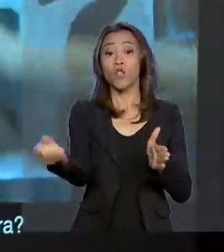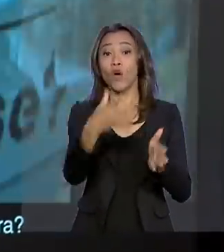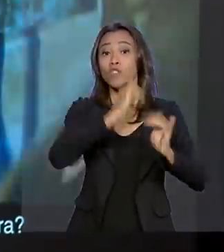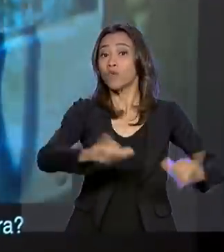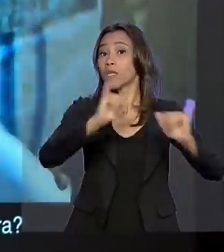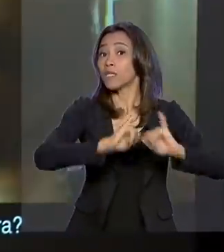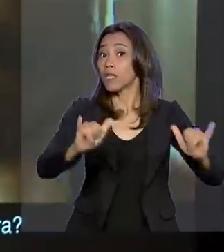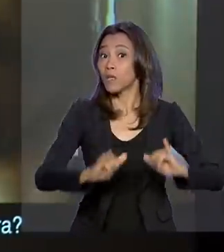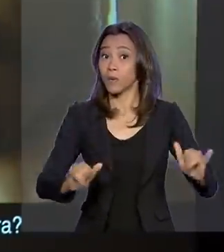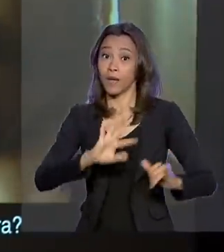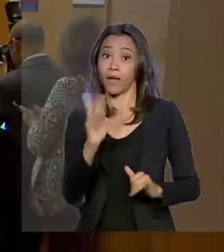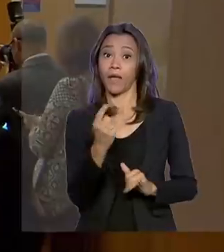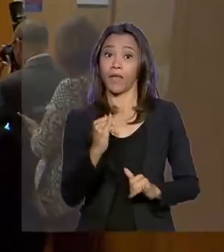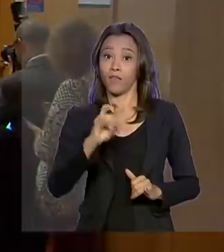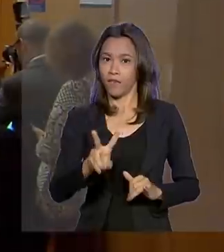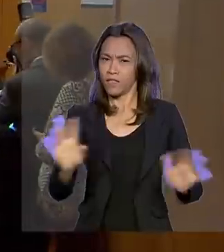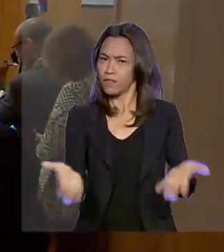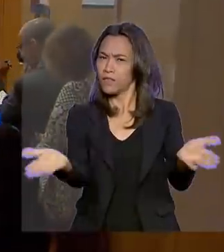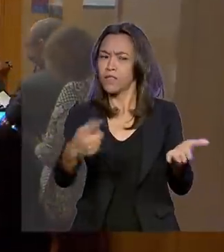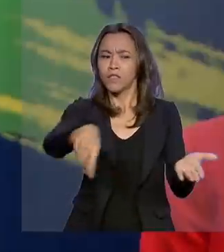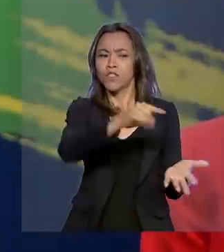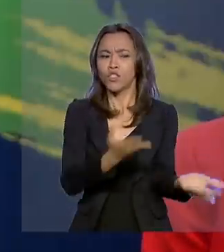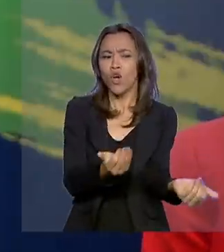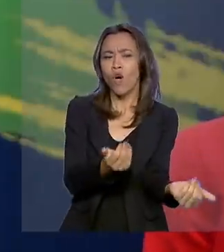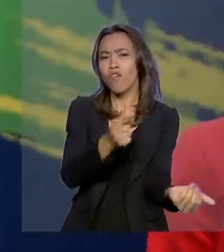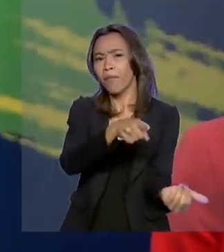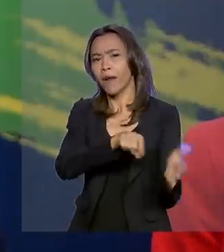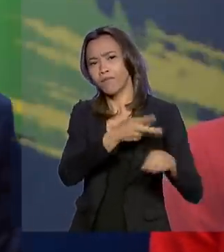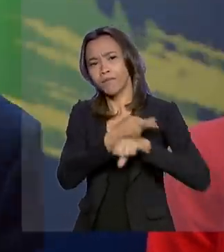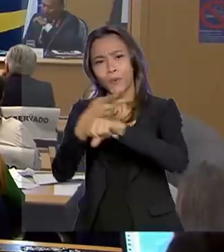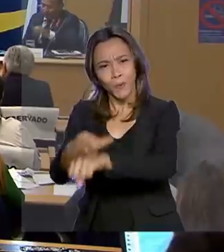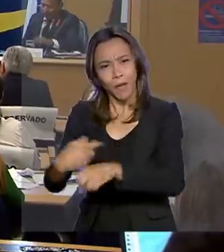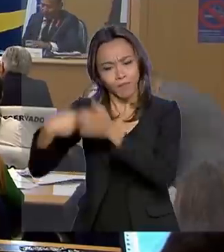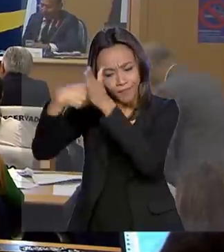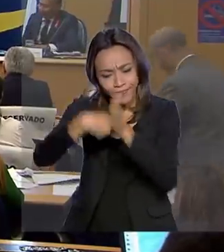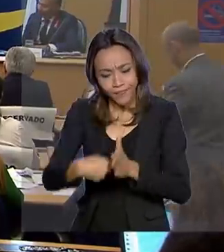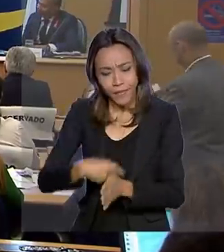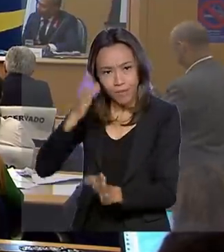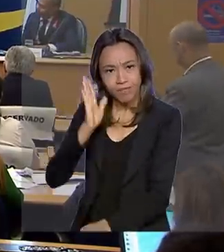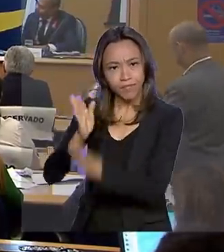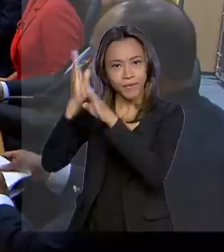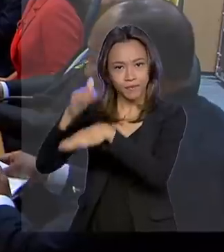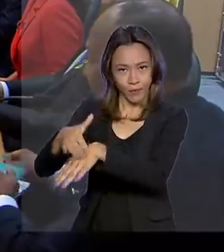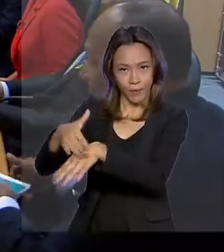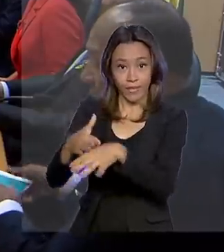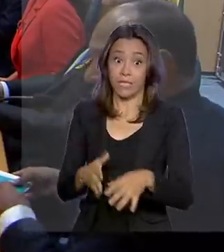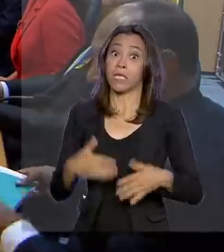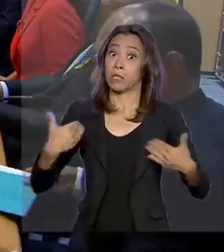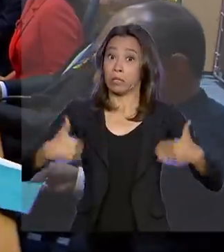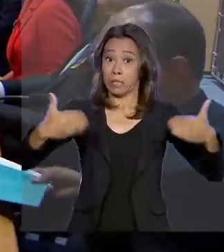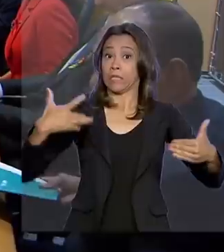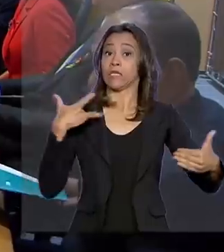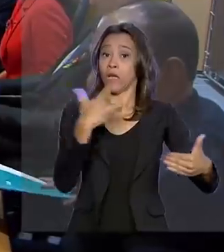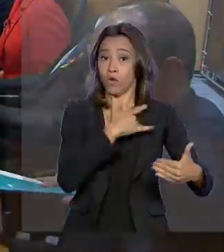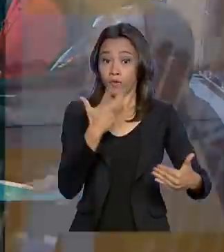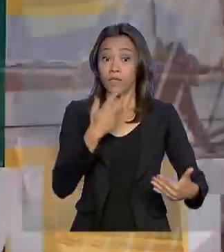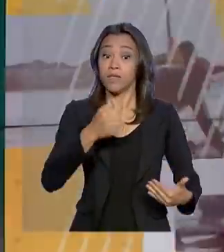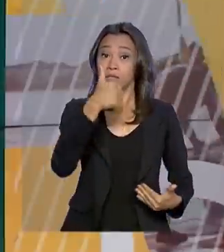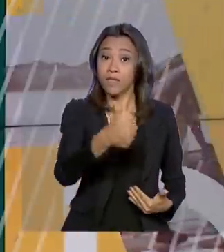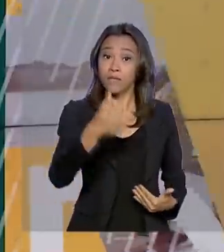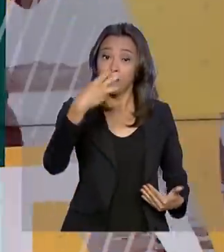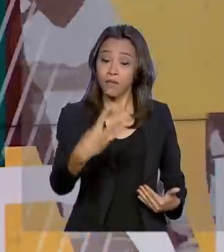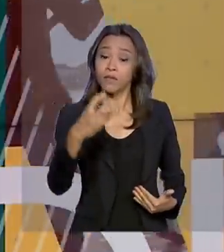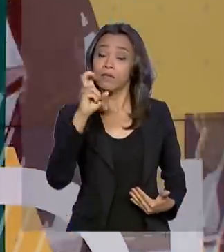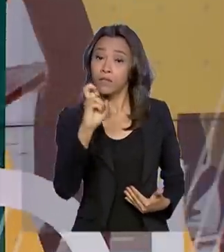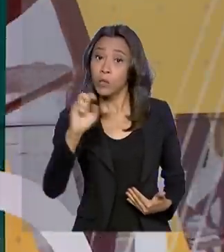incentiva jovens a fazerem o teste rápido que detecta a doença. Ministério da Saúde estima que 135 mil brasileiros